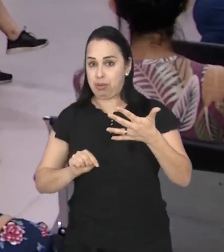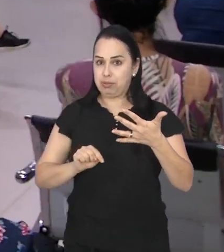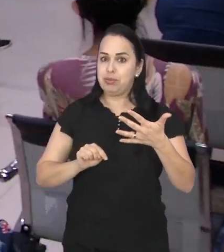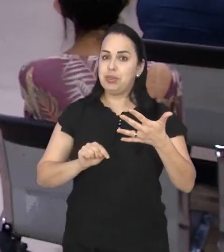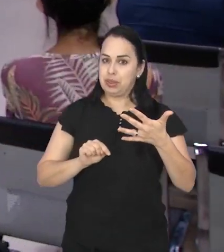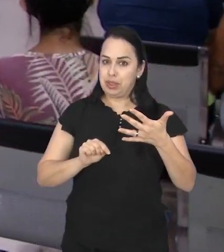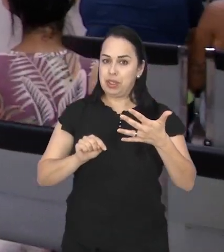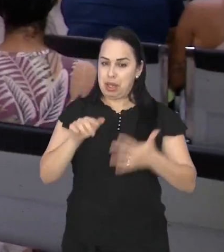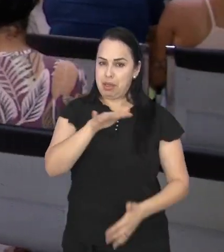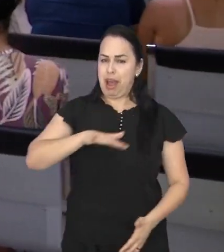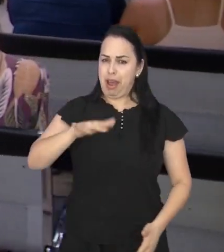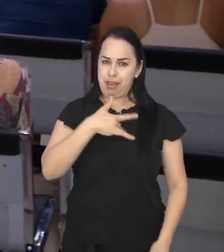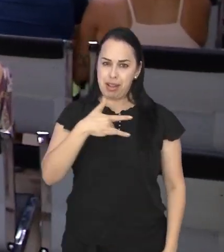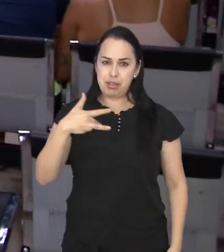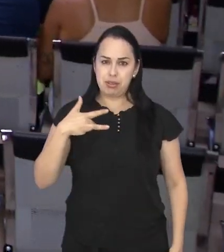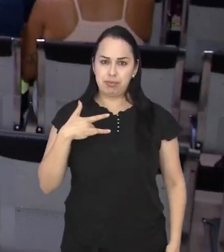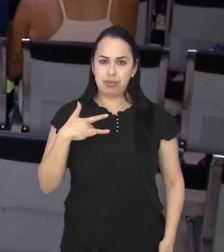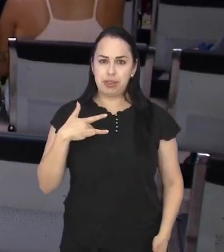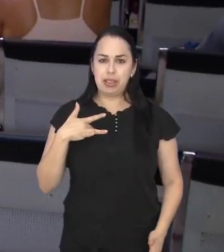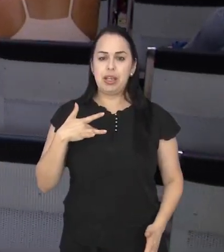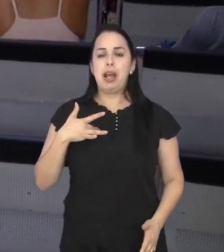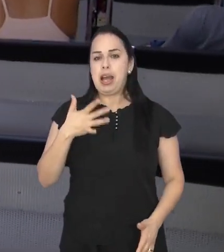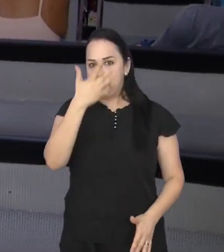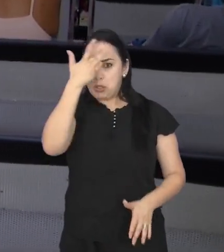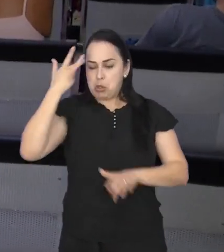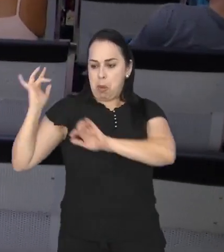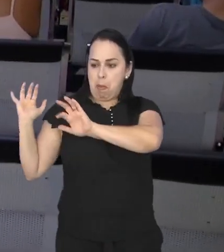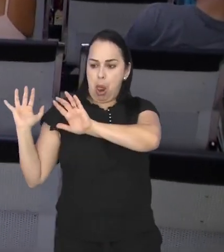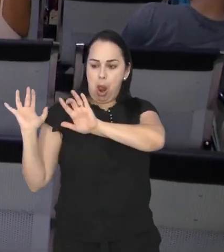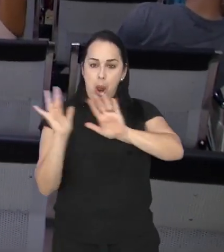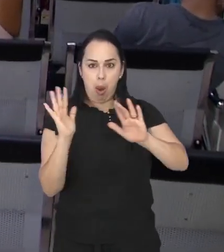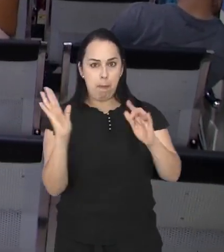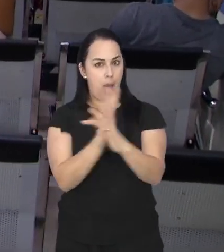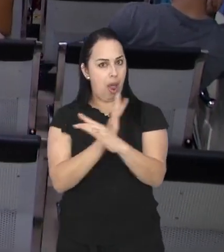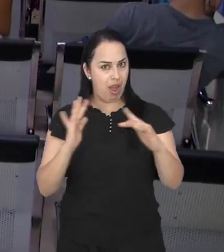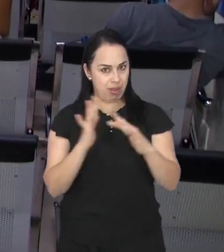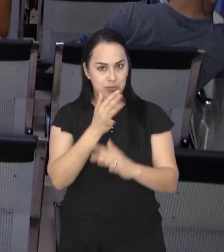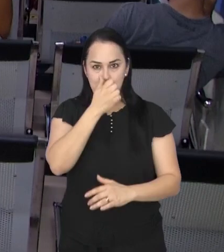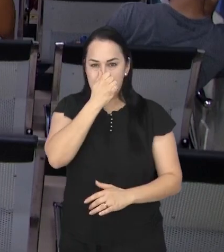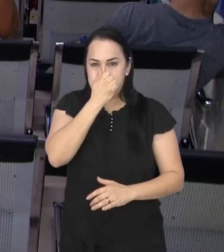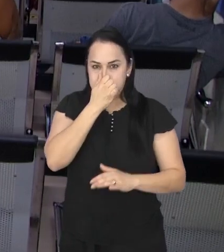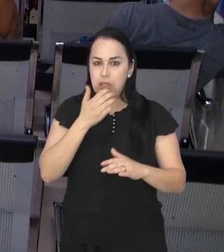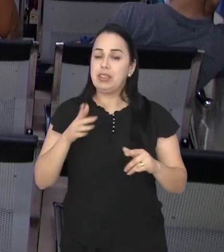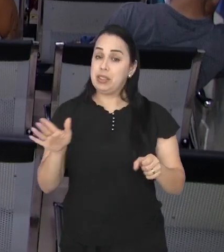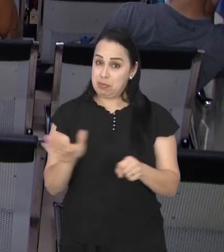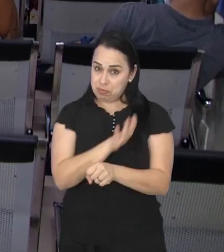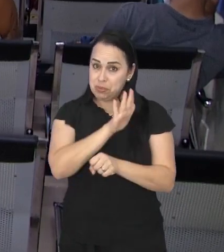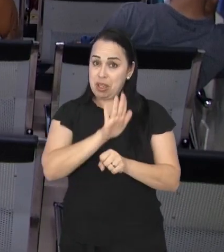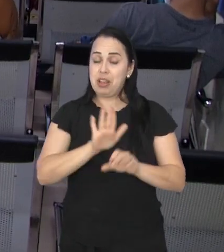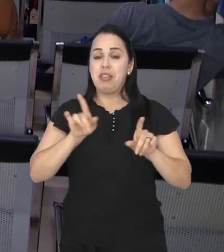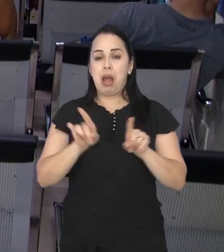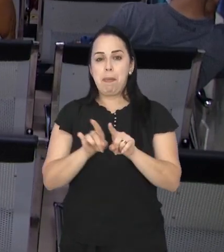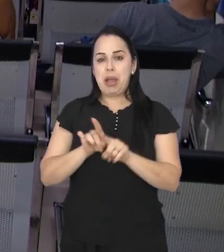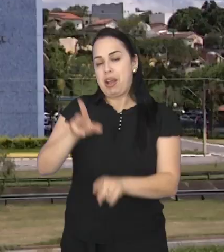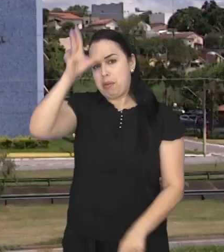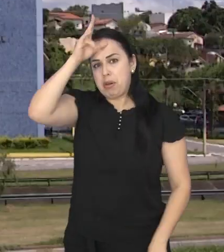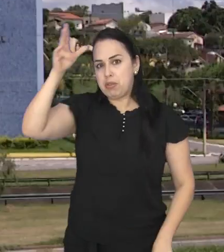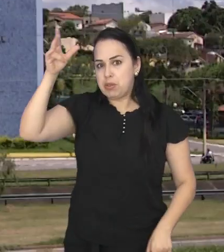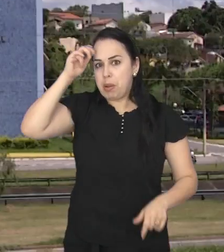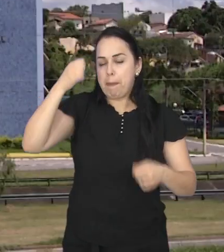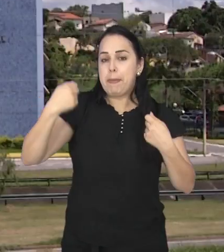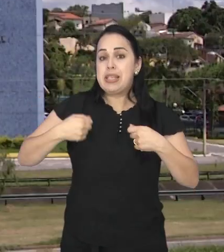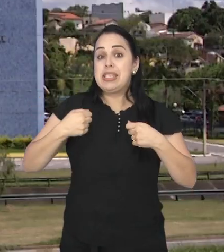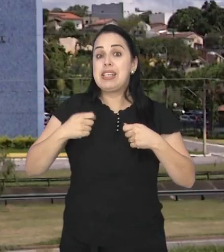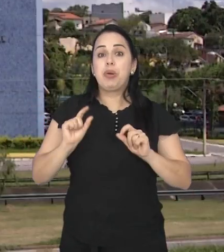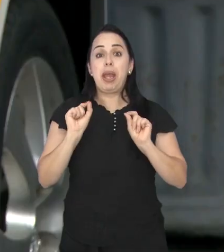e outros estabelecimentos de saúde costumam ser bastante movimentados. E isso gera uma outra demanda para o